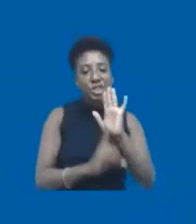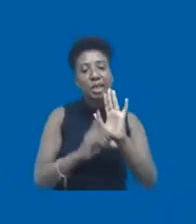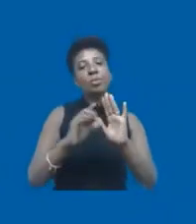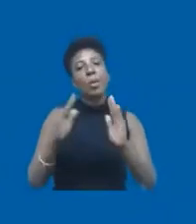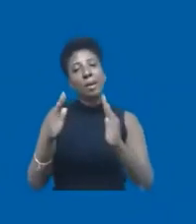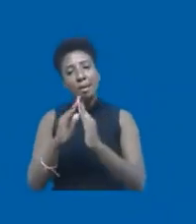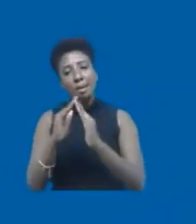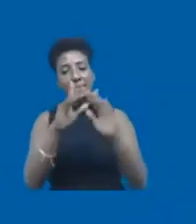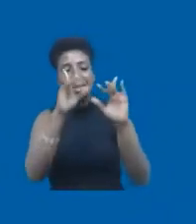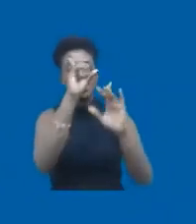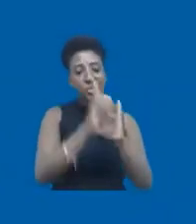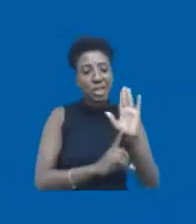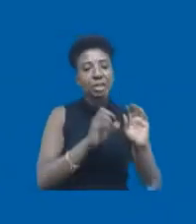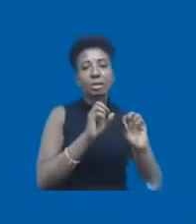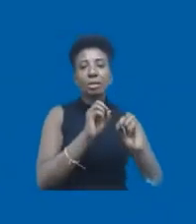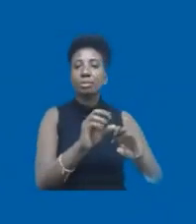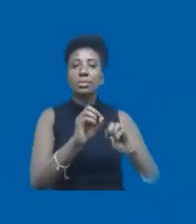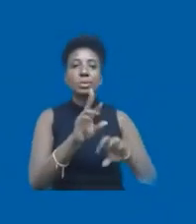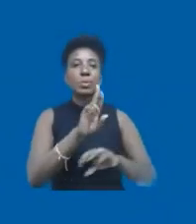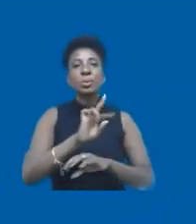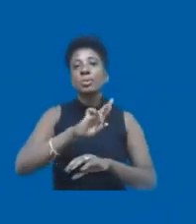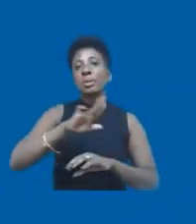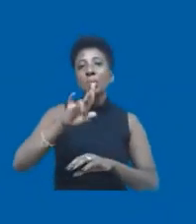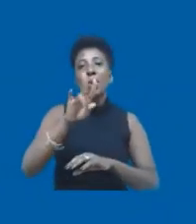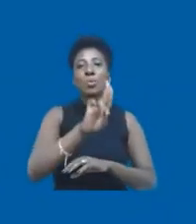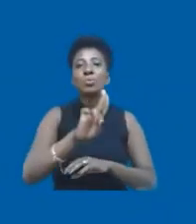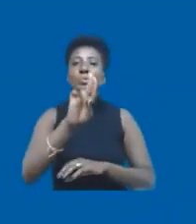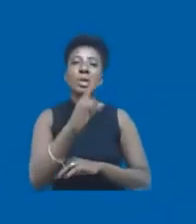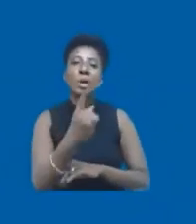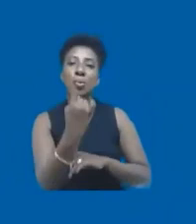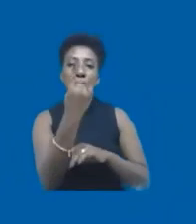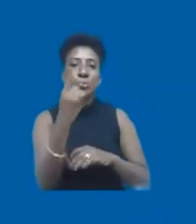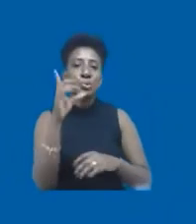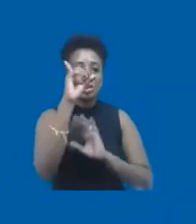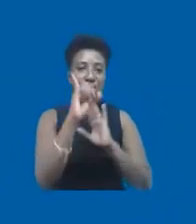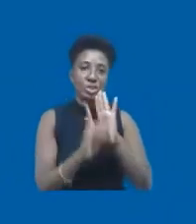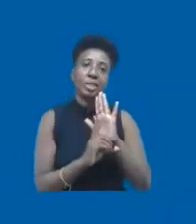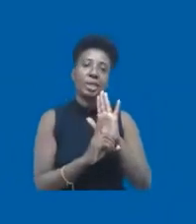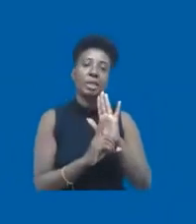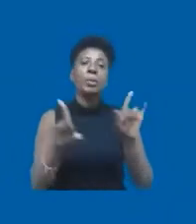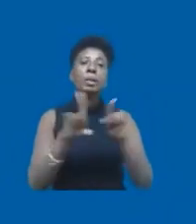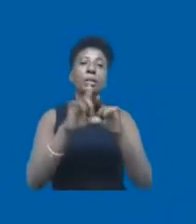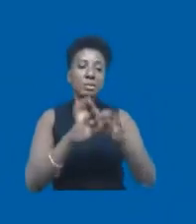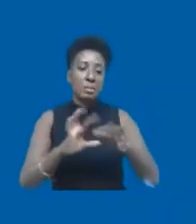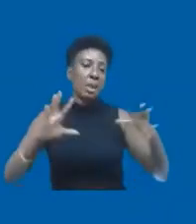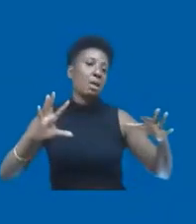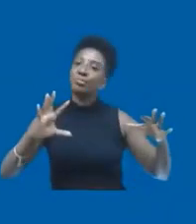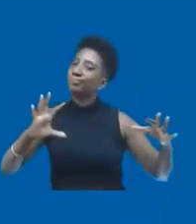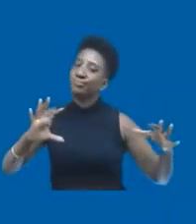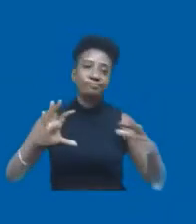educação. Não é usufruir de um direito em detrimento do outro. E são indissociáveis, né? Então,